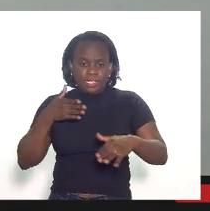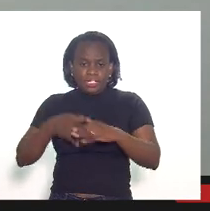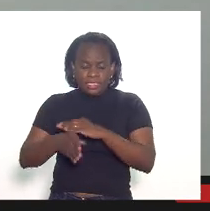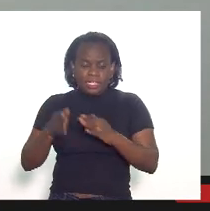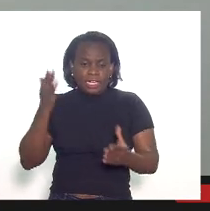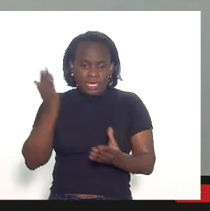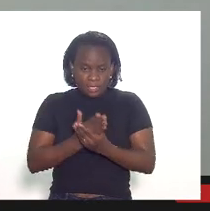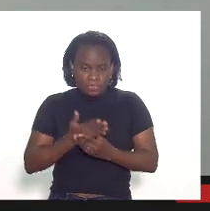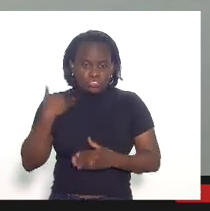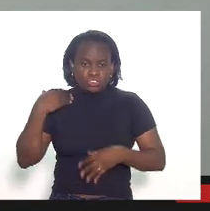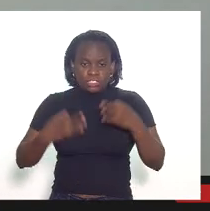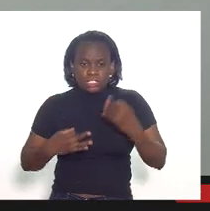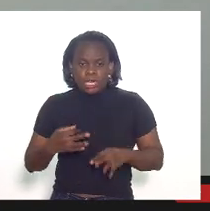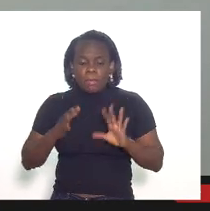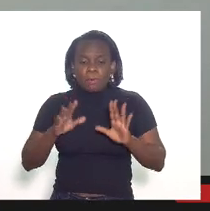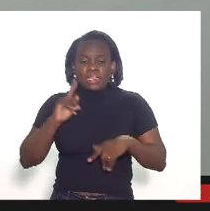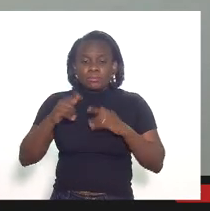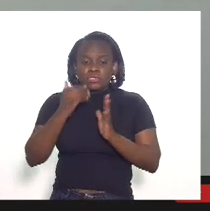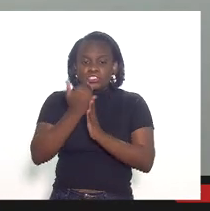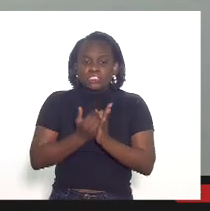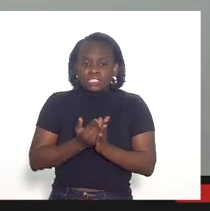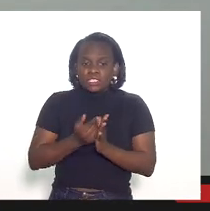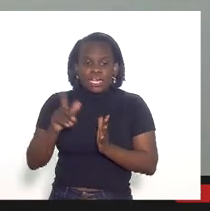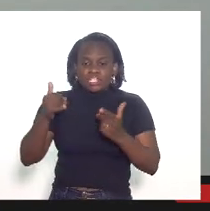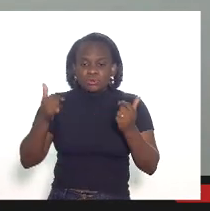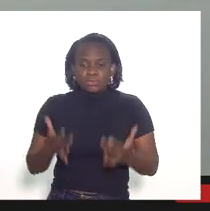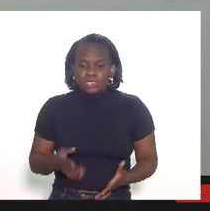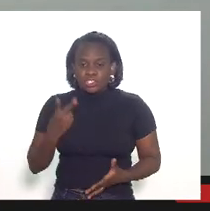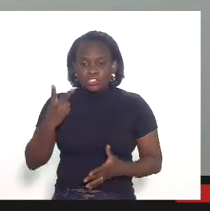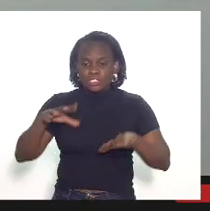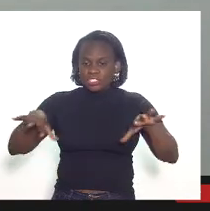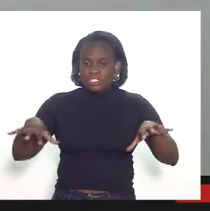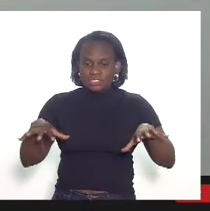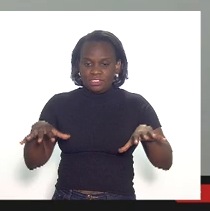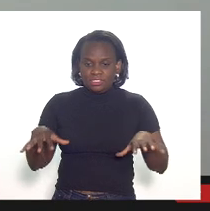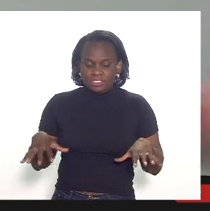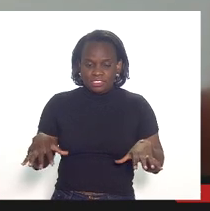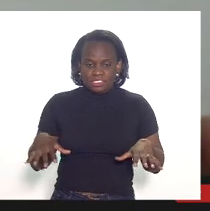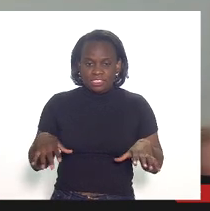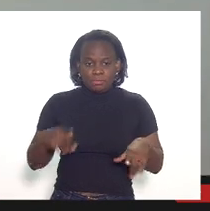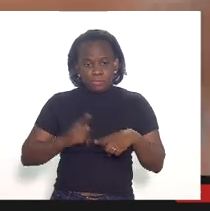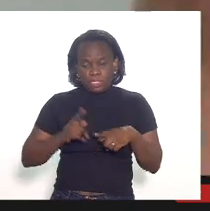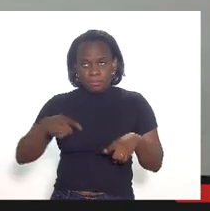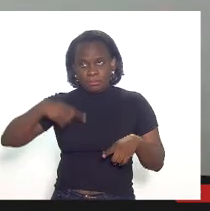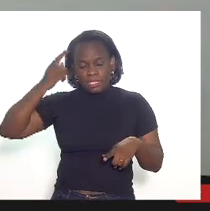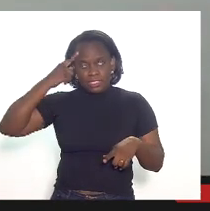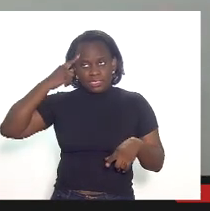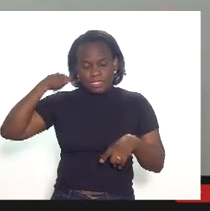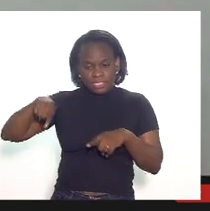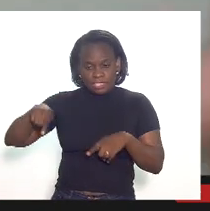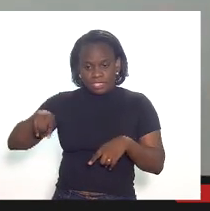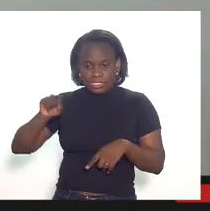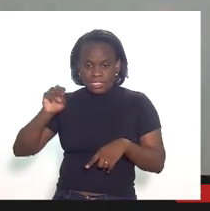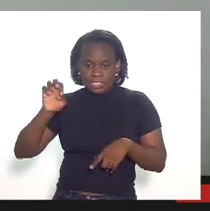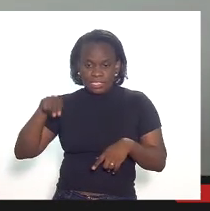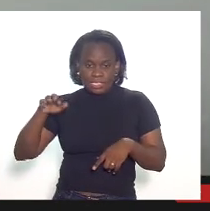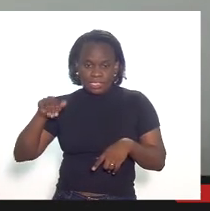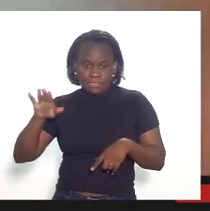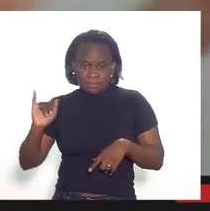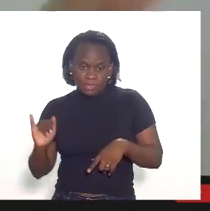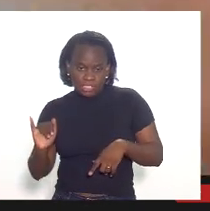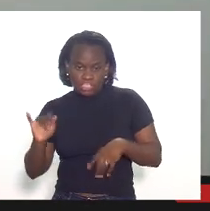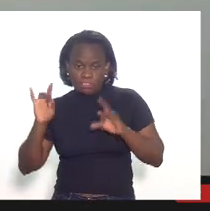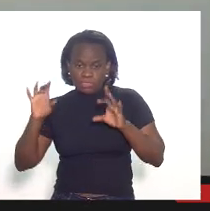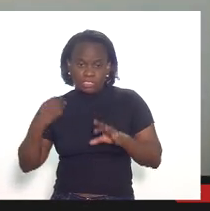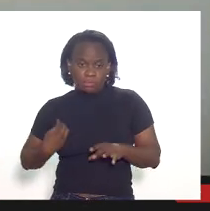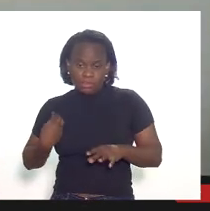ação judicial e na hora de deduzir ela não trata como dois campos segregados porque ela podia pensar esse campo aqui de Sernambi é um campo que tem paração especial